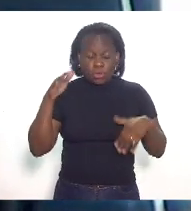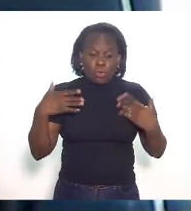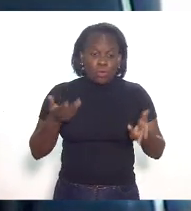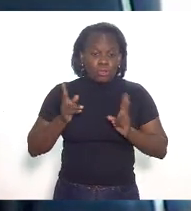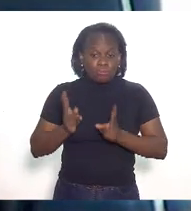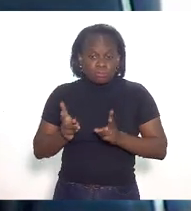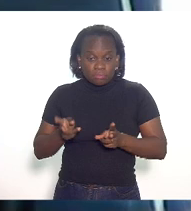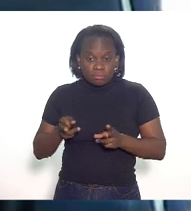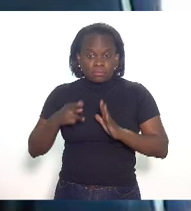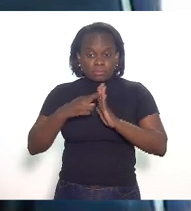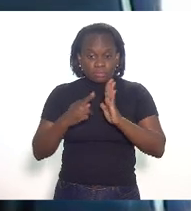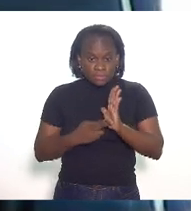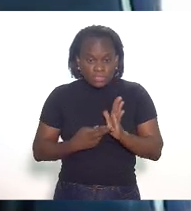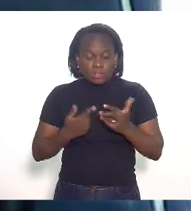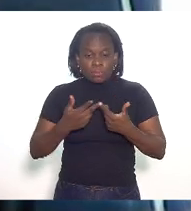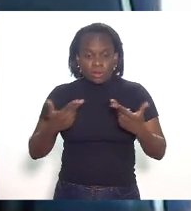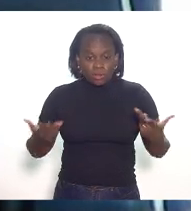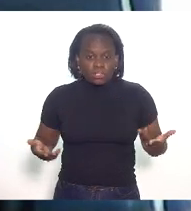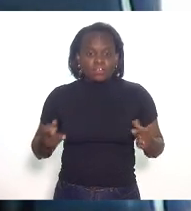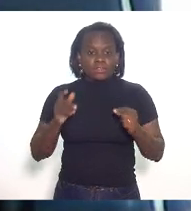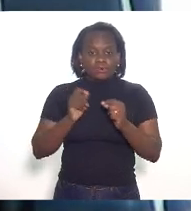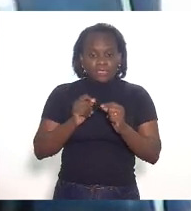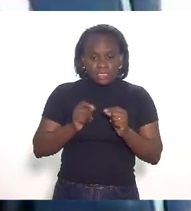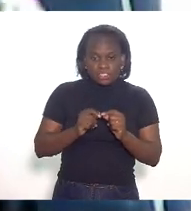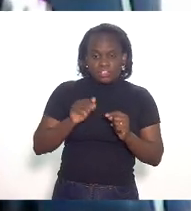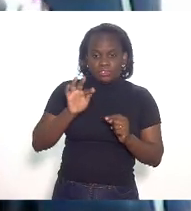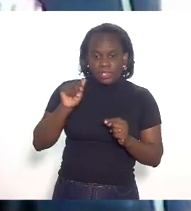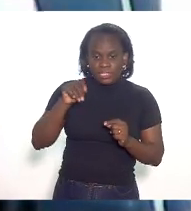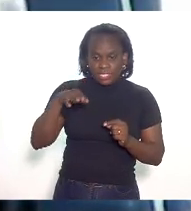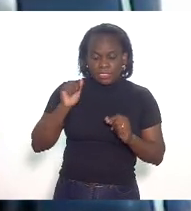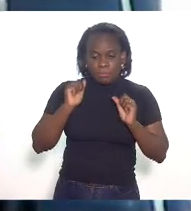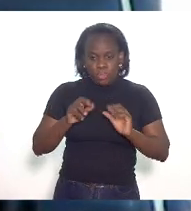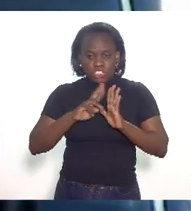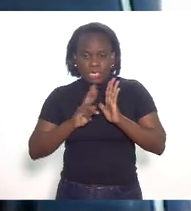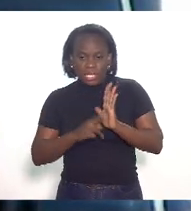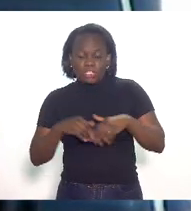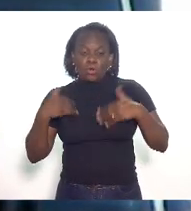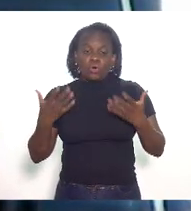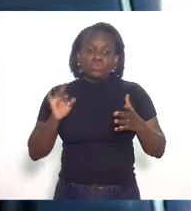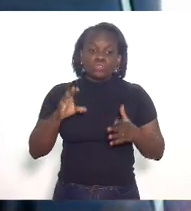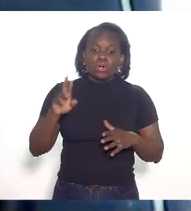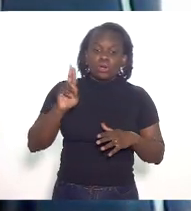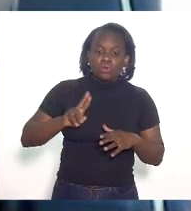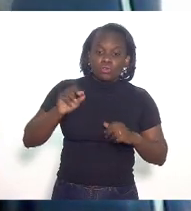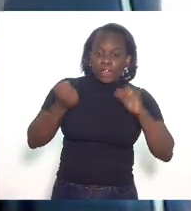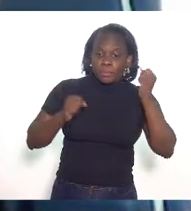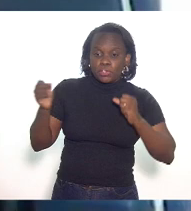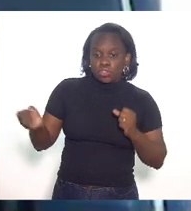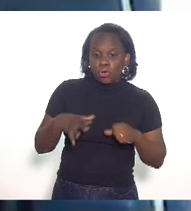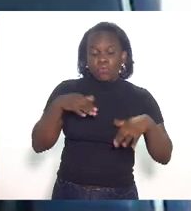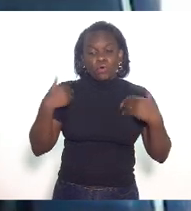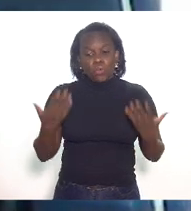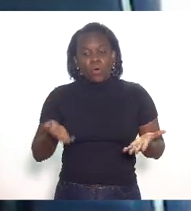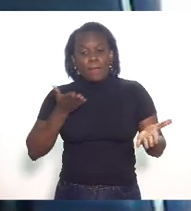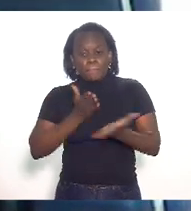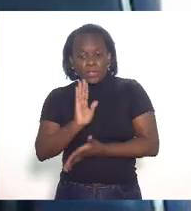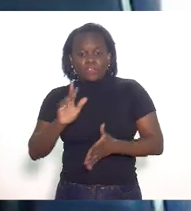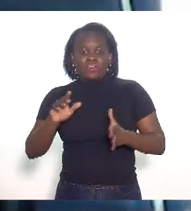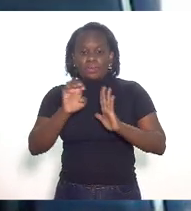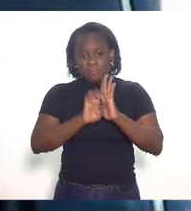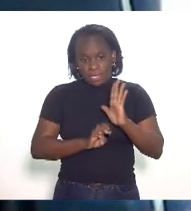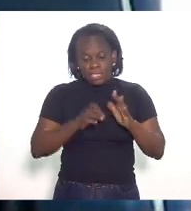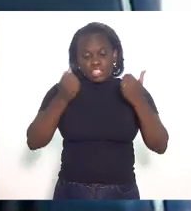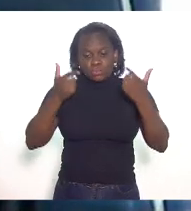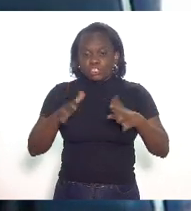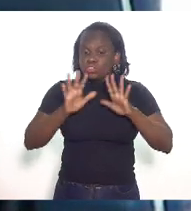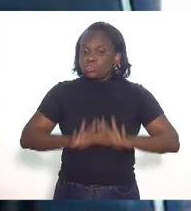regulamentar coloca alguma coisa dizendo que a fazenda pode regulamentar ou diz que é só para usinas novas ou se aprova aquela emenda e diz